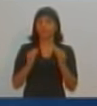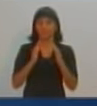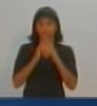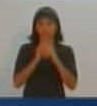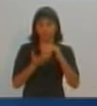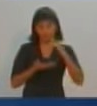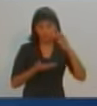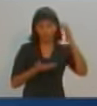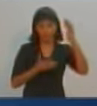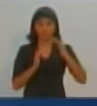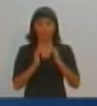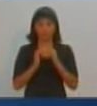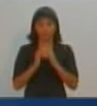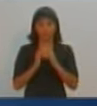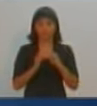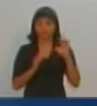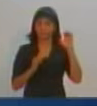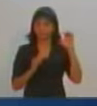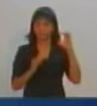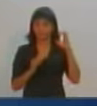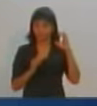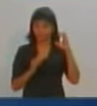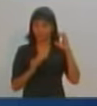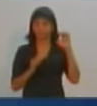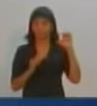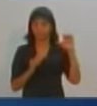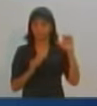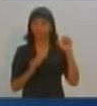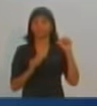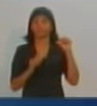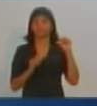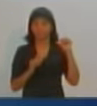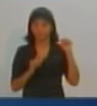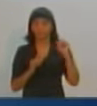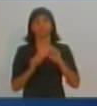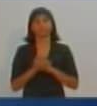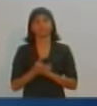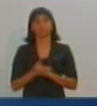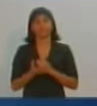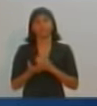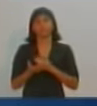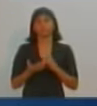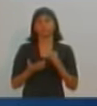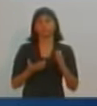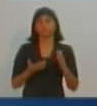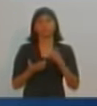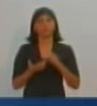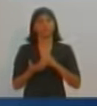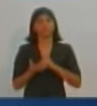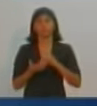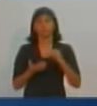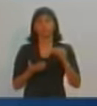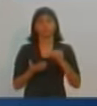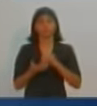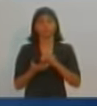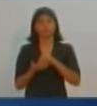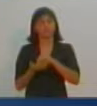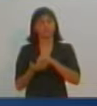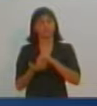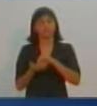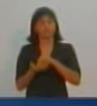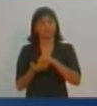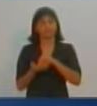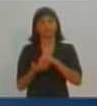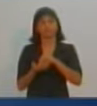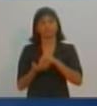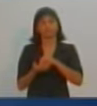E a nossa proposta é, evidentemente, ampliar, chegar aí ao mínimo possível de vagas. E uma das